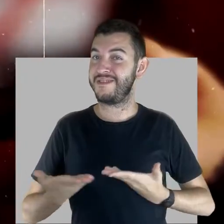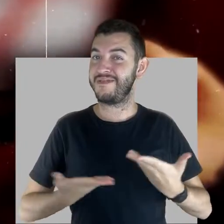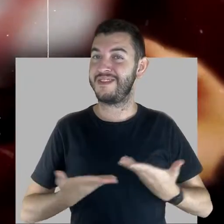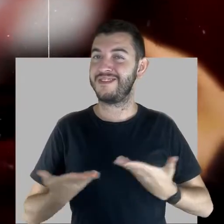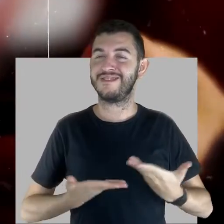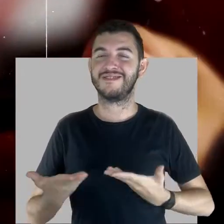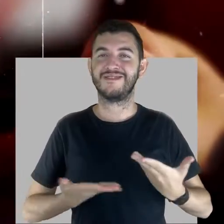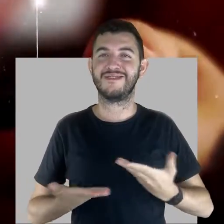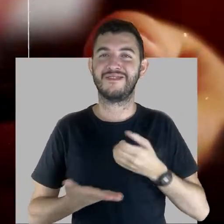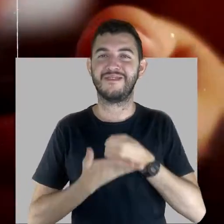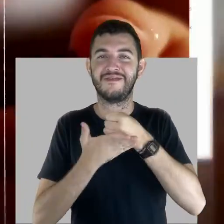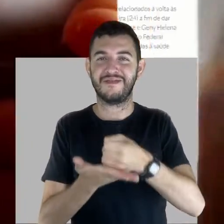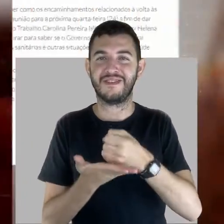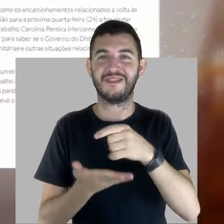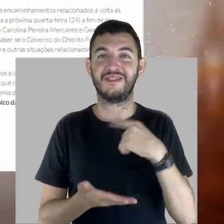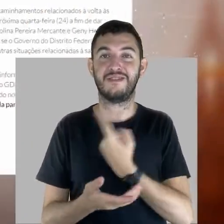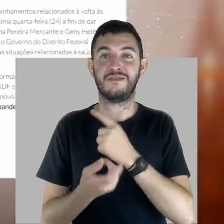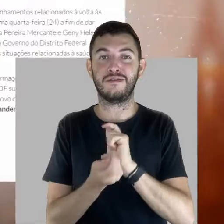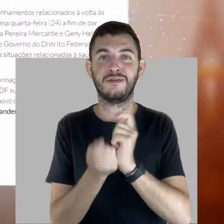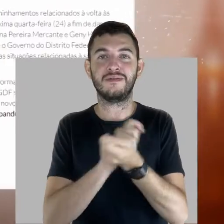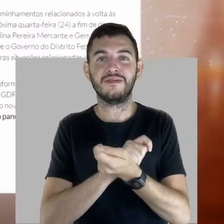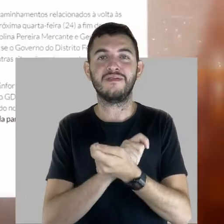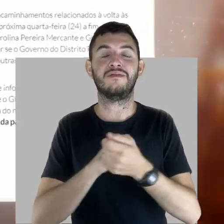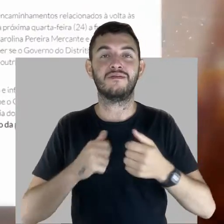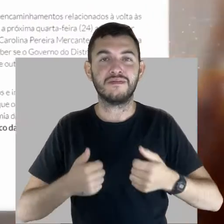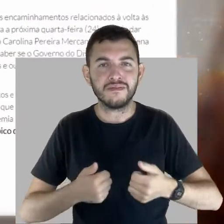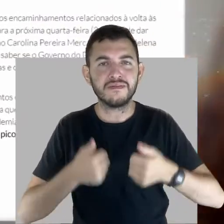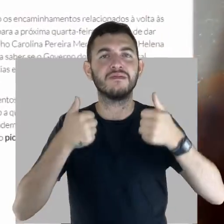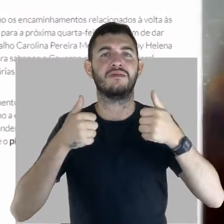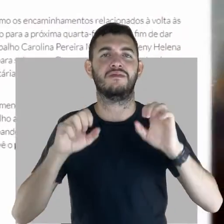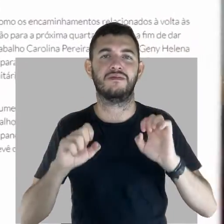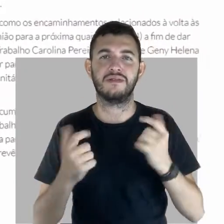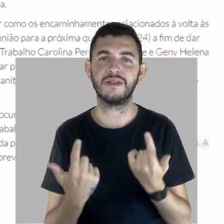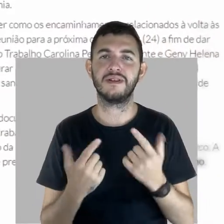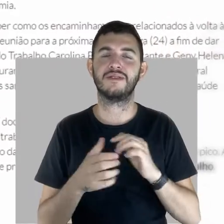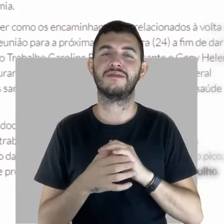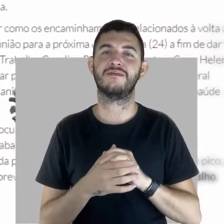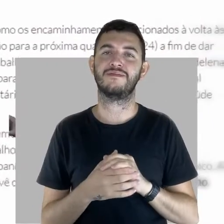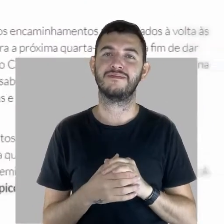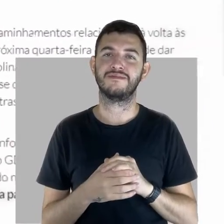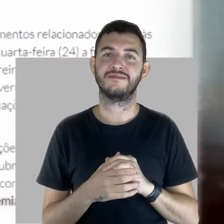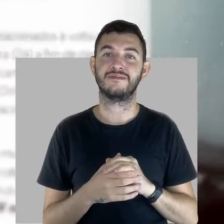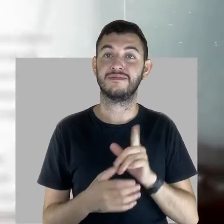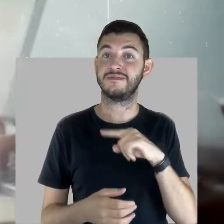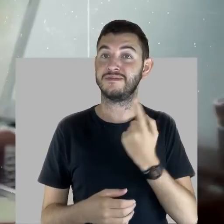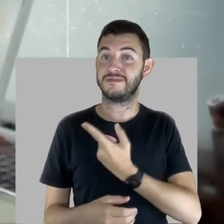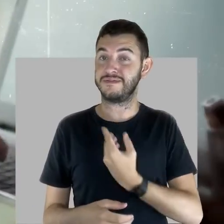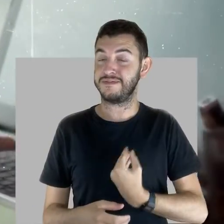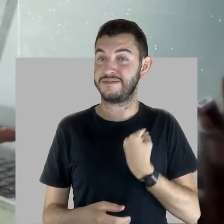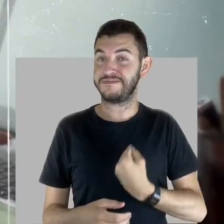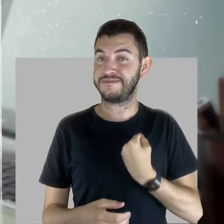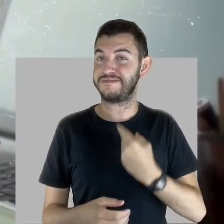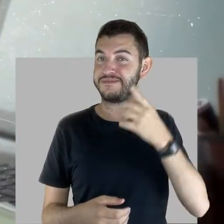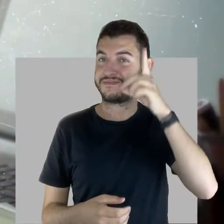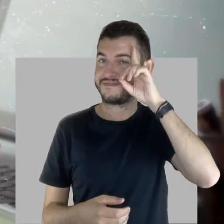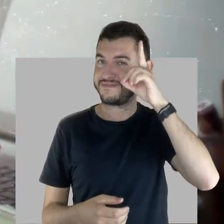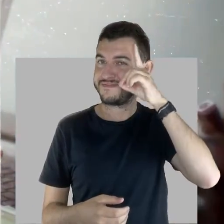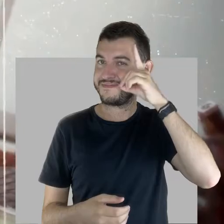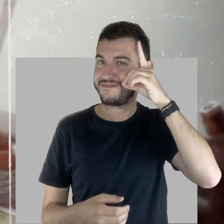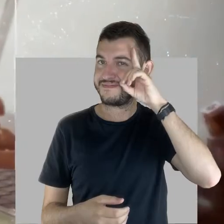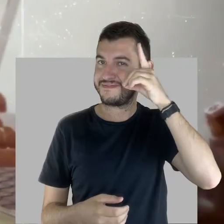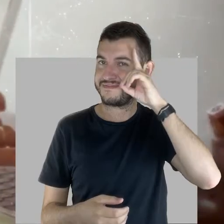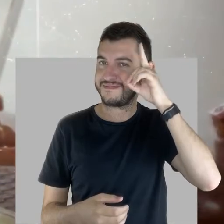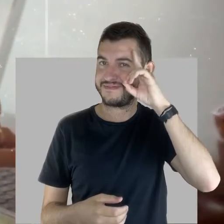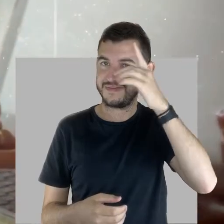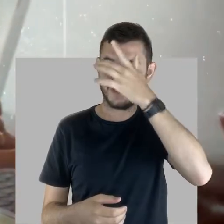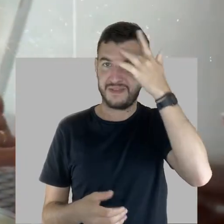mostrar para os professores alguns serviços que a gente tem. Então, nós estamos adequando, estamos melhorando. Nós estivemos